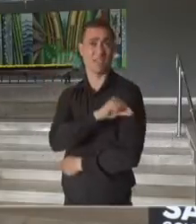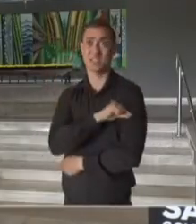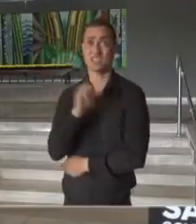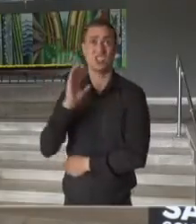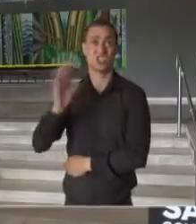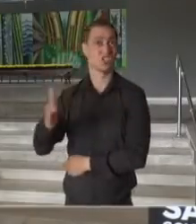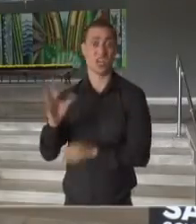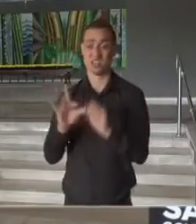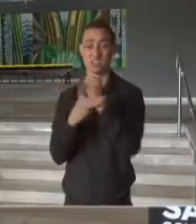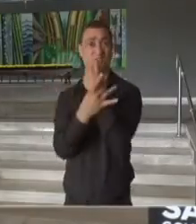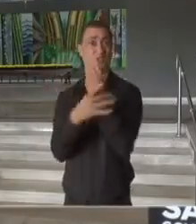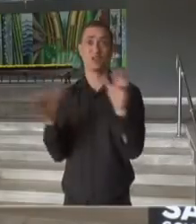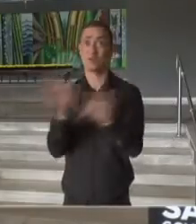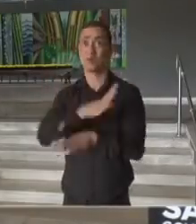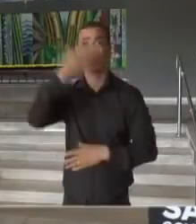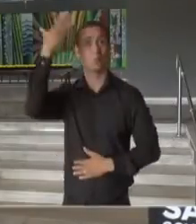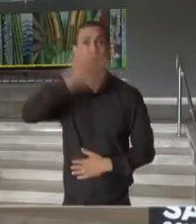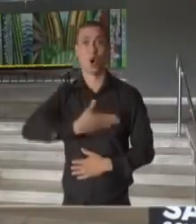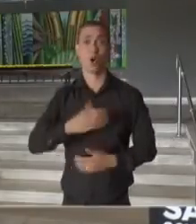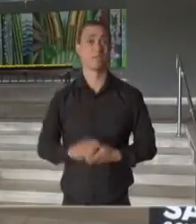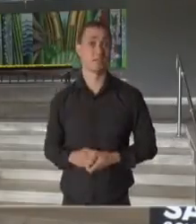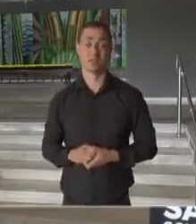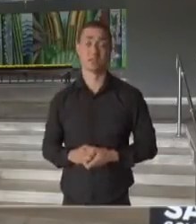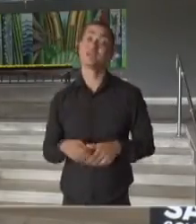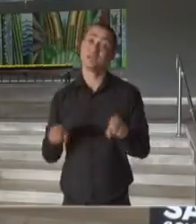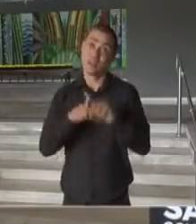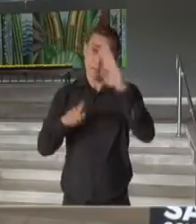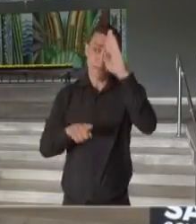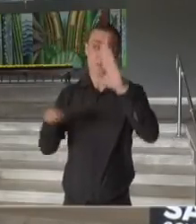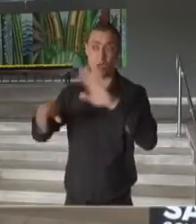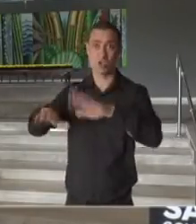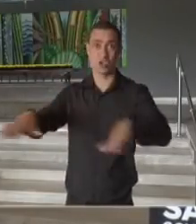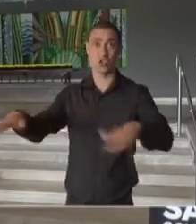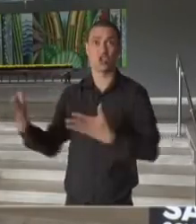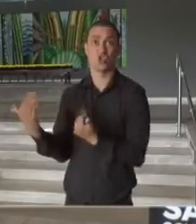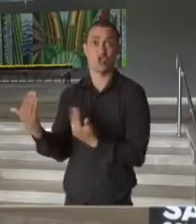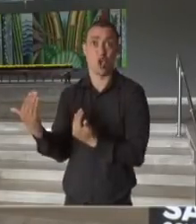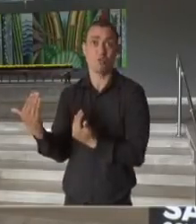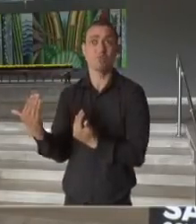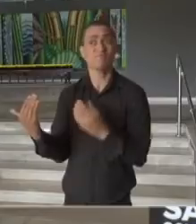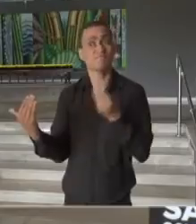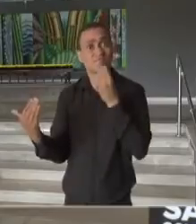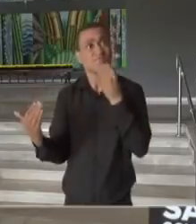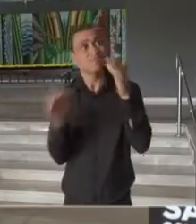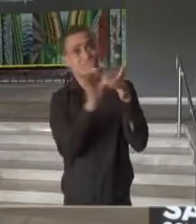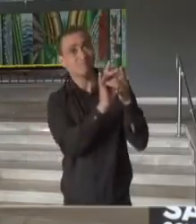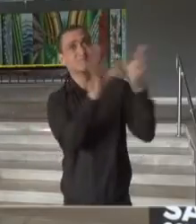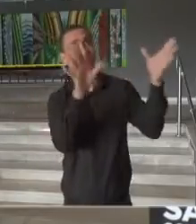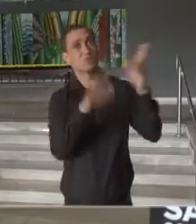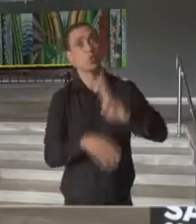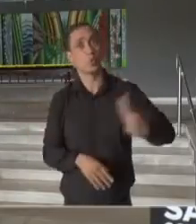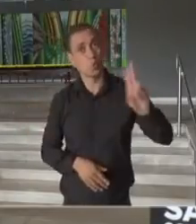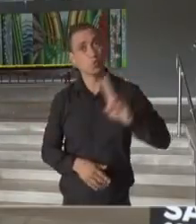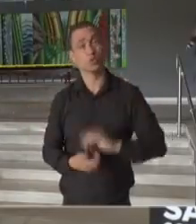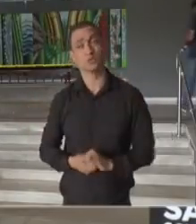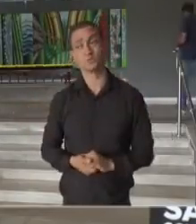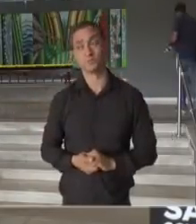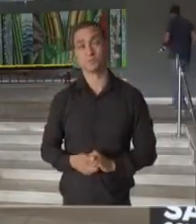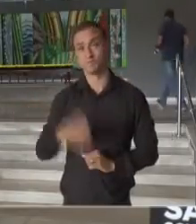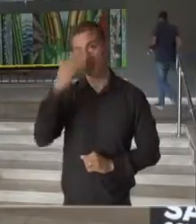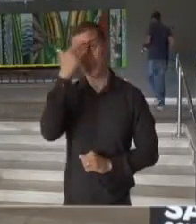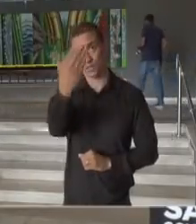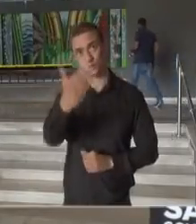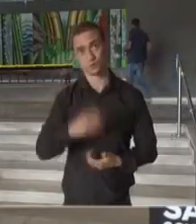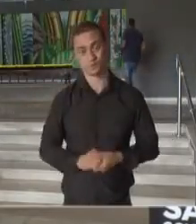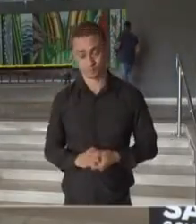perfil de segurança demonstrado, principalmente para essa população, que possa também autorizar o seu uso. Obrigado.